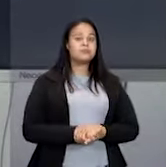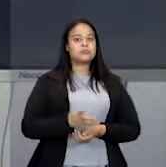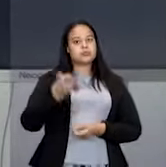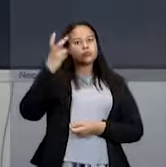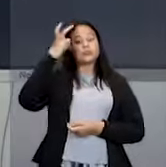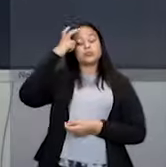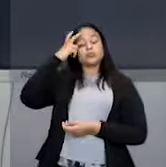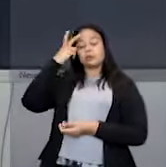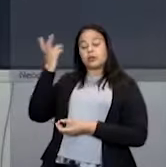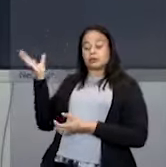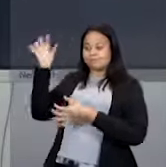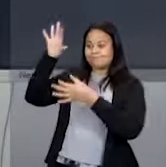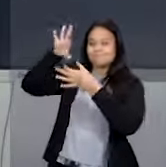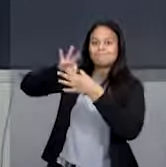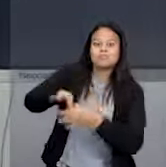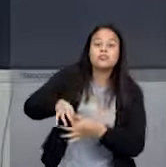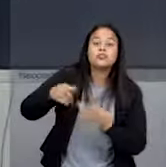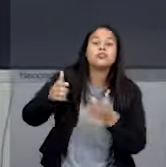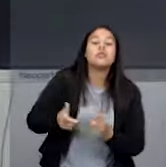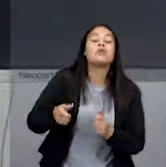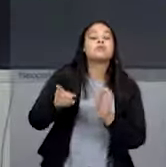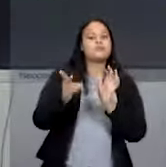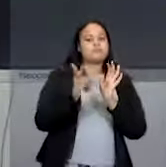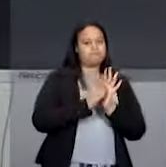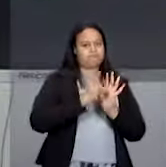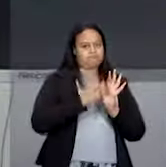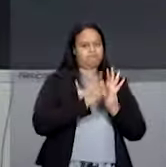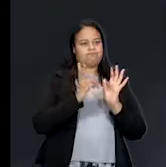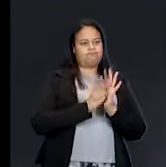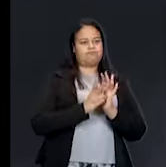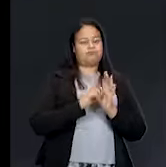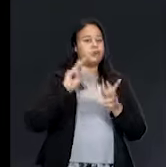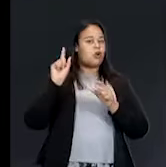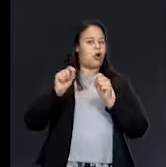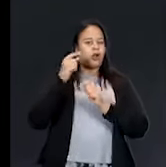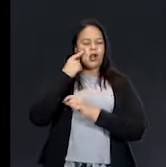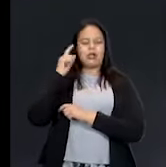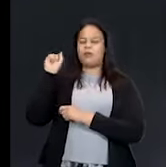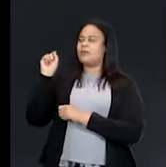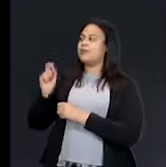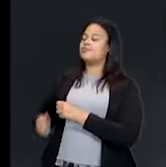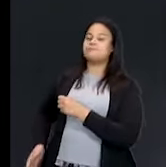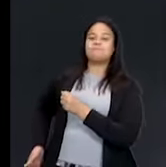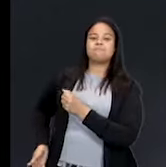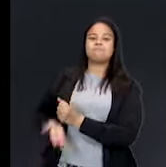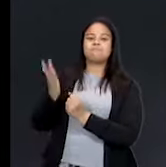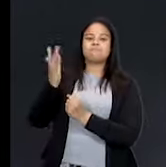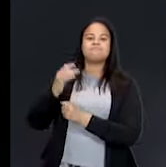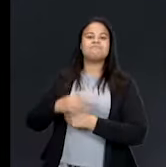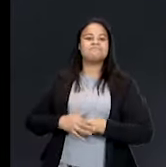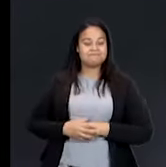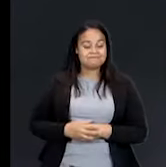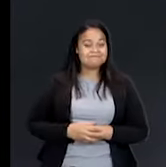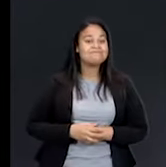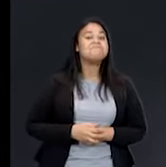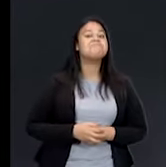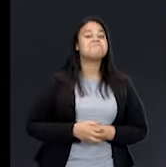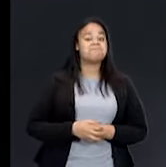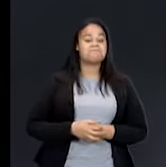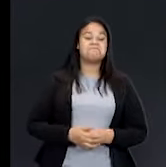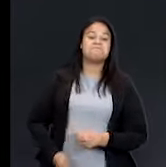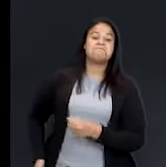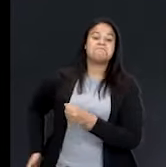trazida para nós, dos indígenas. E olha o que vem dos indígenas para nós. É a